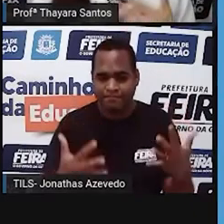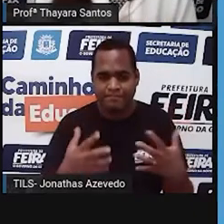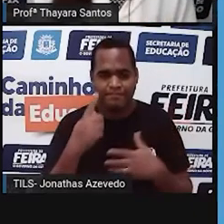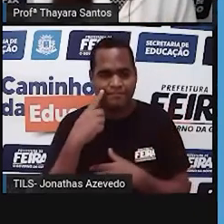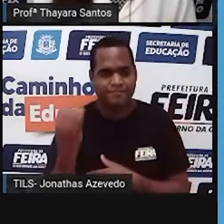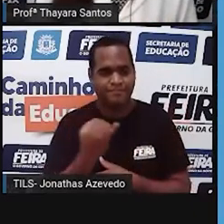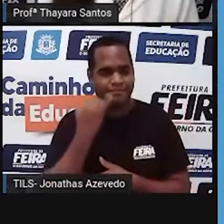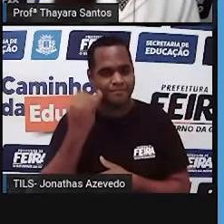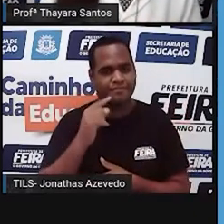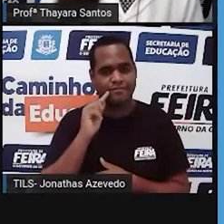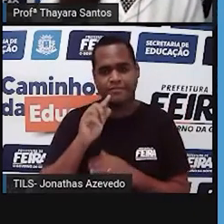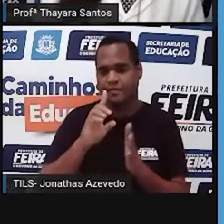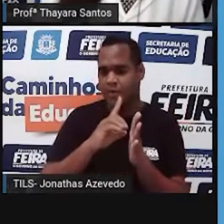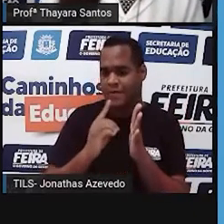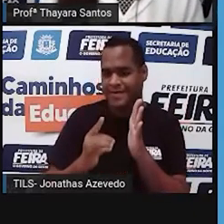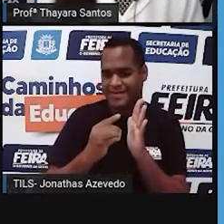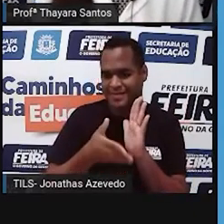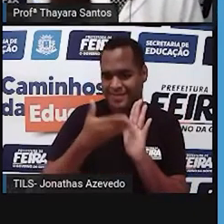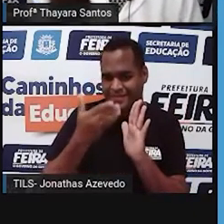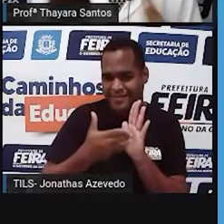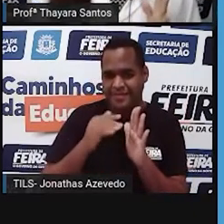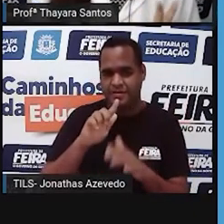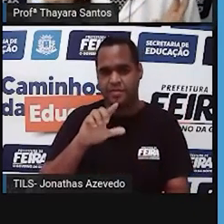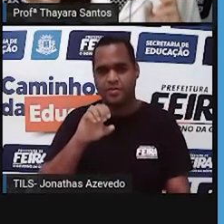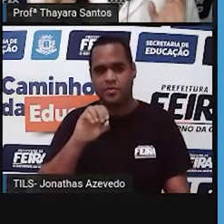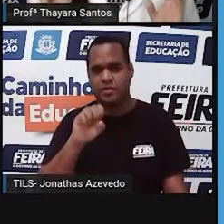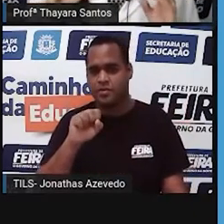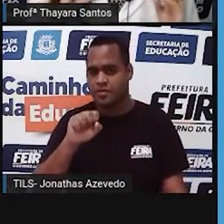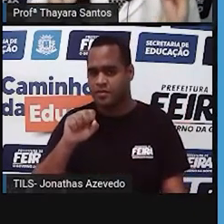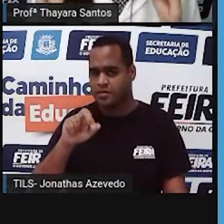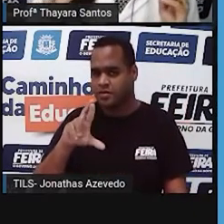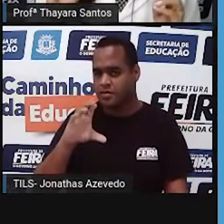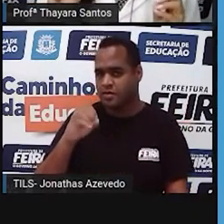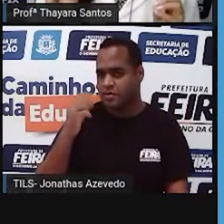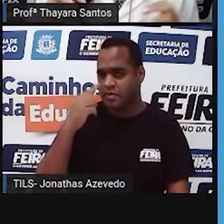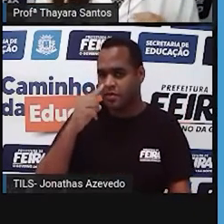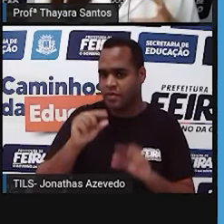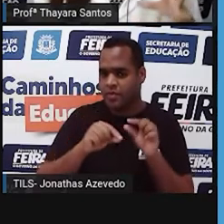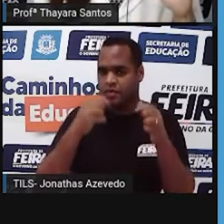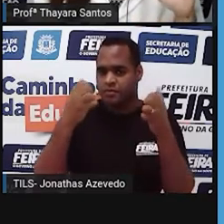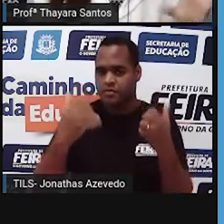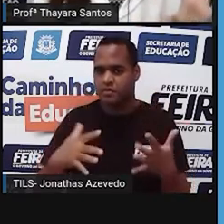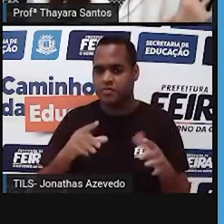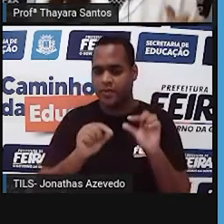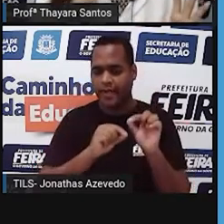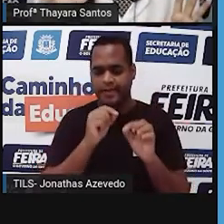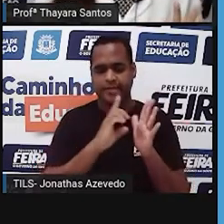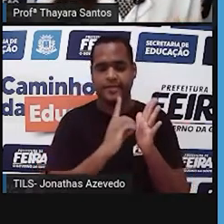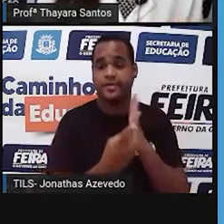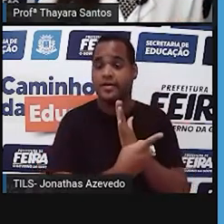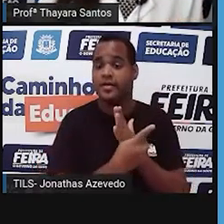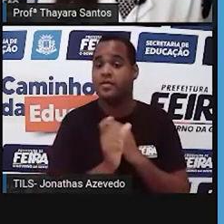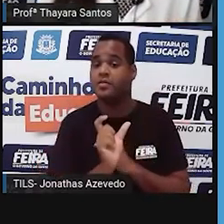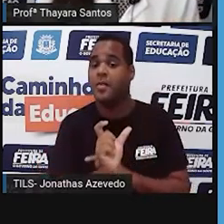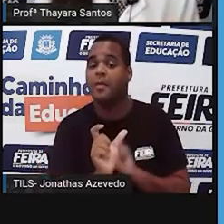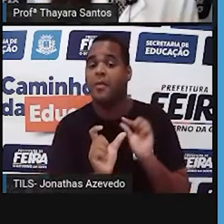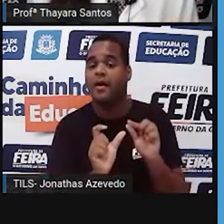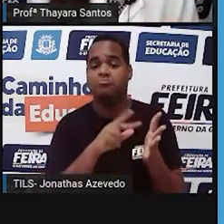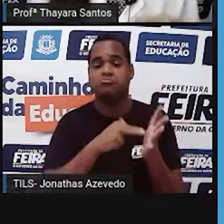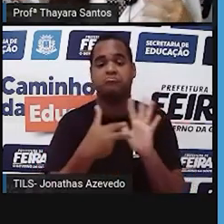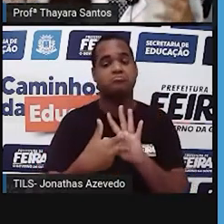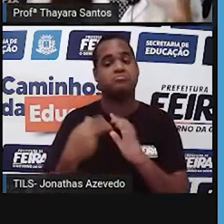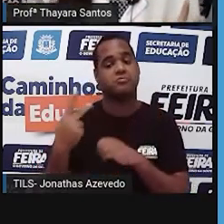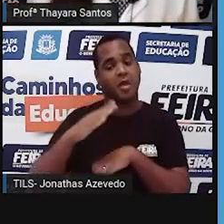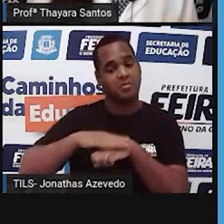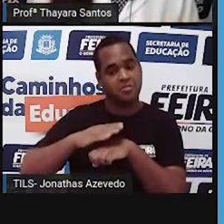E o que é um glossário? Vocês já devem ter visto, né? Um glossário é como se fosse um dicionário. A gente tem a palavra e tem o significado dela.